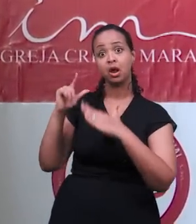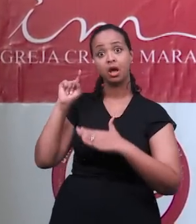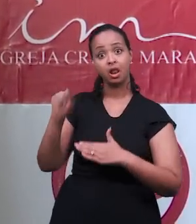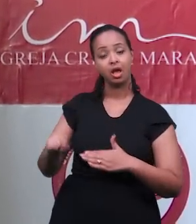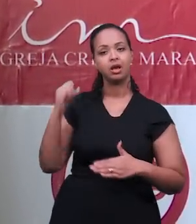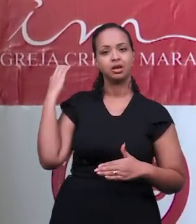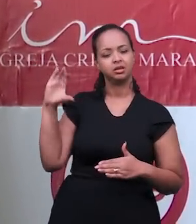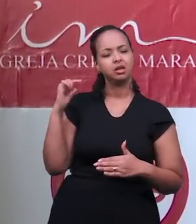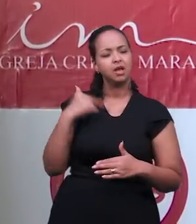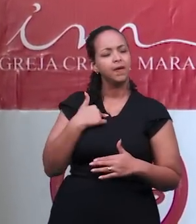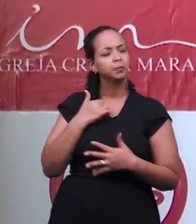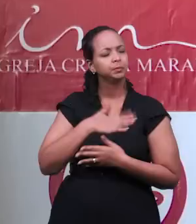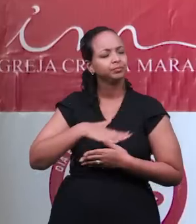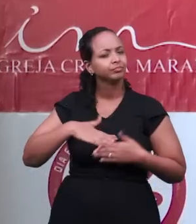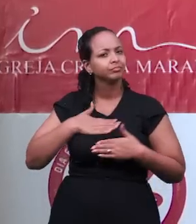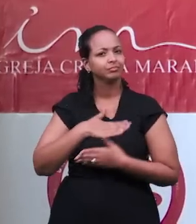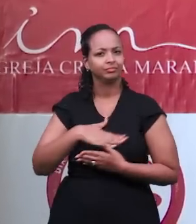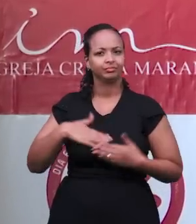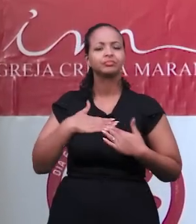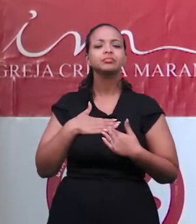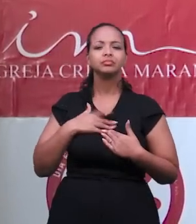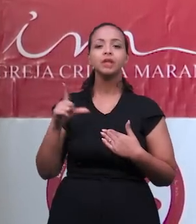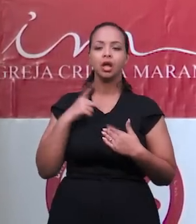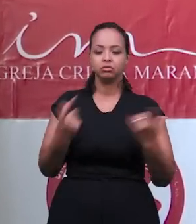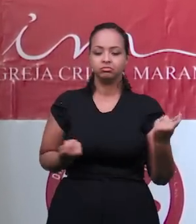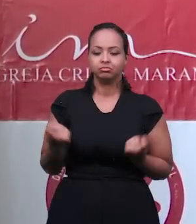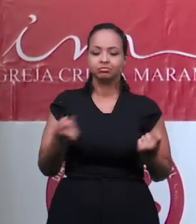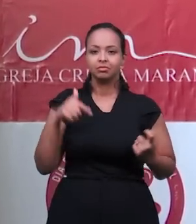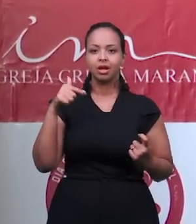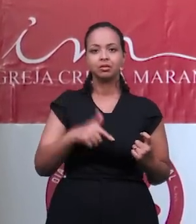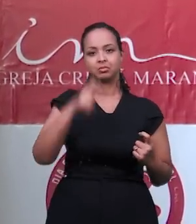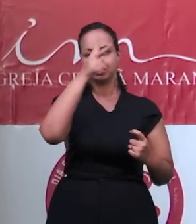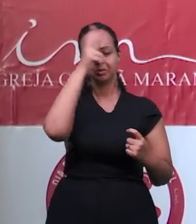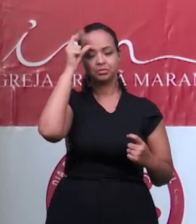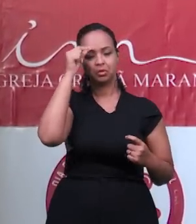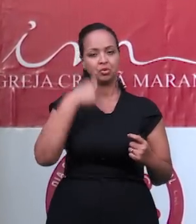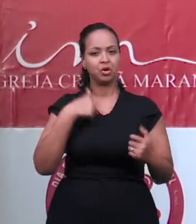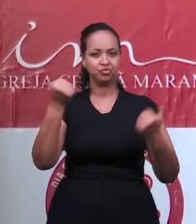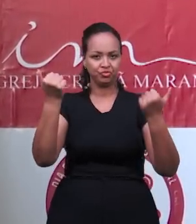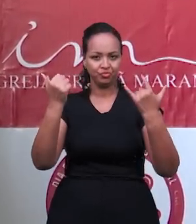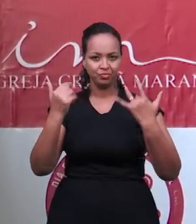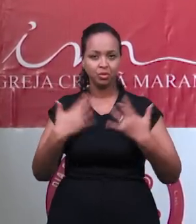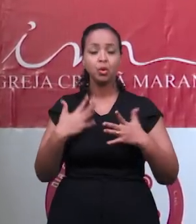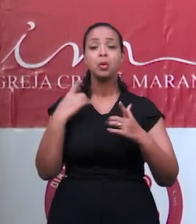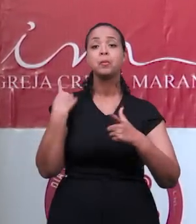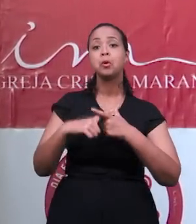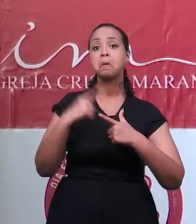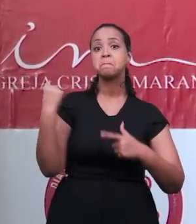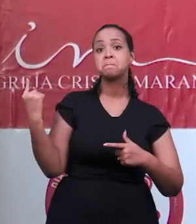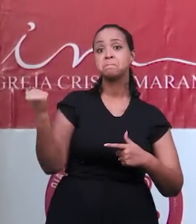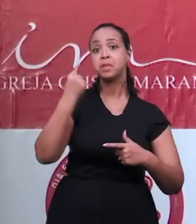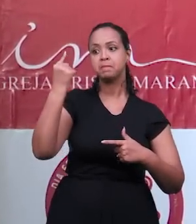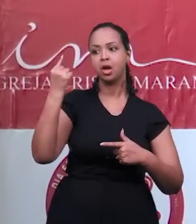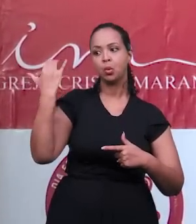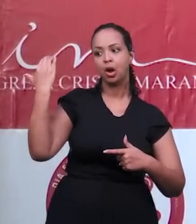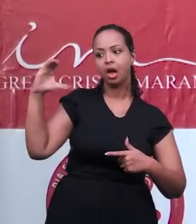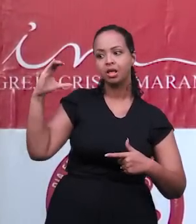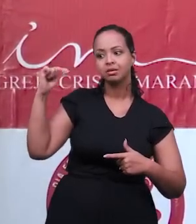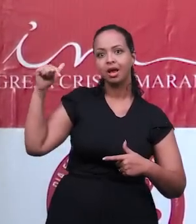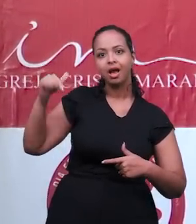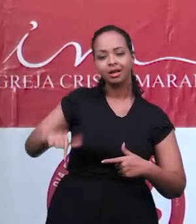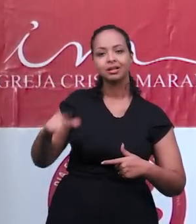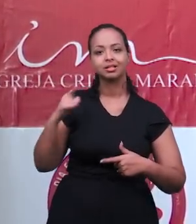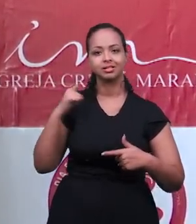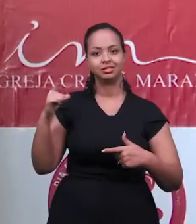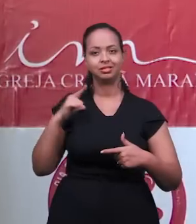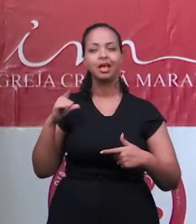Então, eu me sinto muito agraciado como gestor desse município e muito abençoado por Cariacica ter sido o primeiro. E a gente